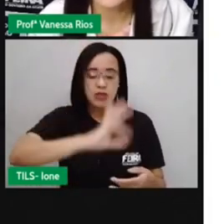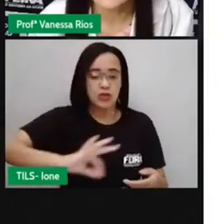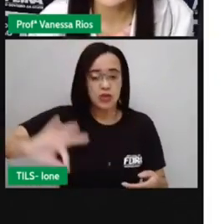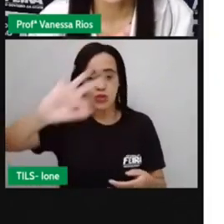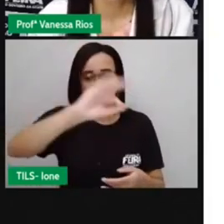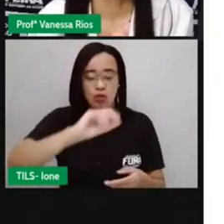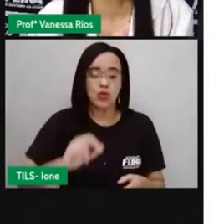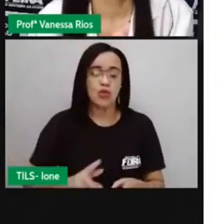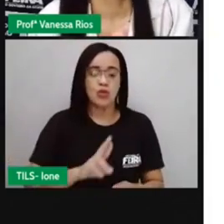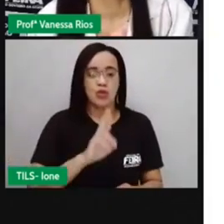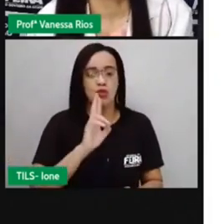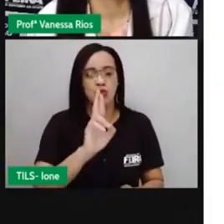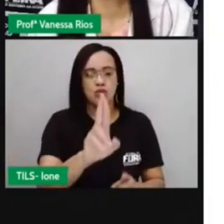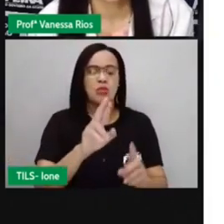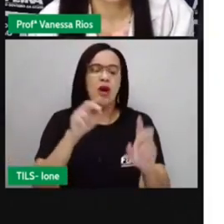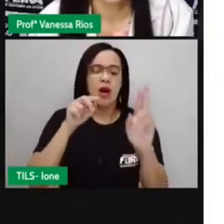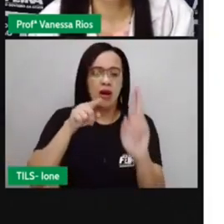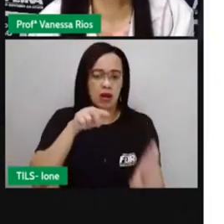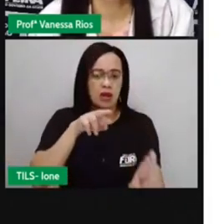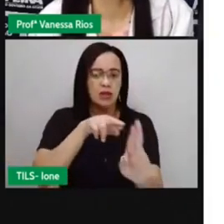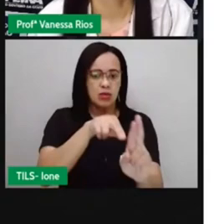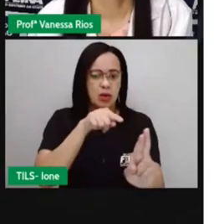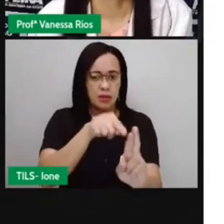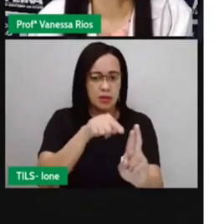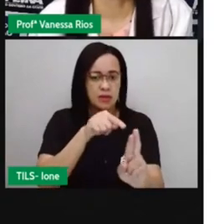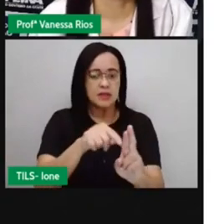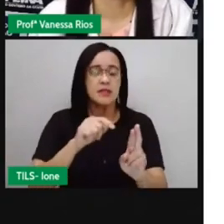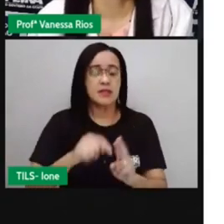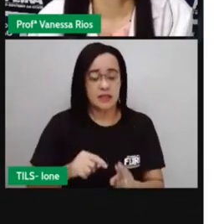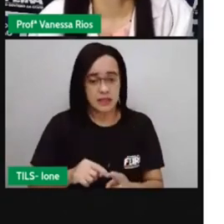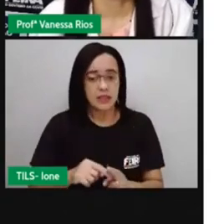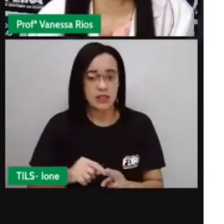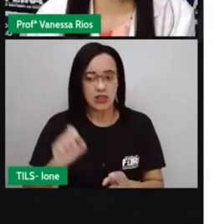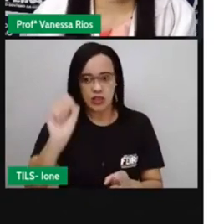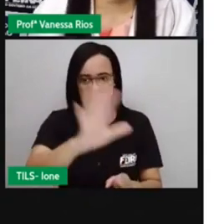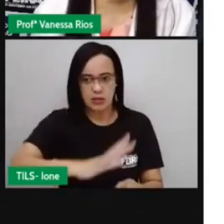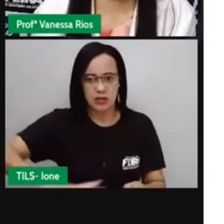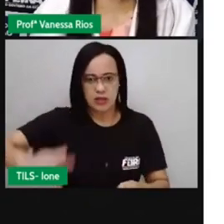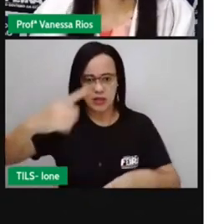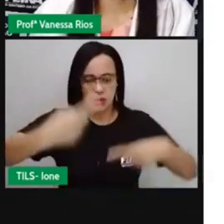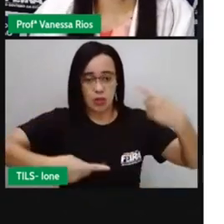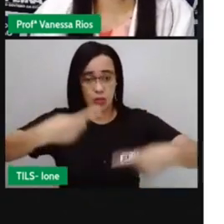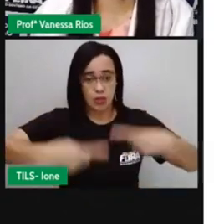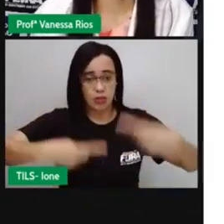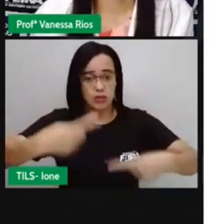poderes que dividem aí a organização política do Brasil.